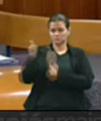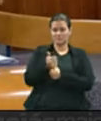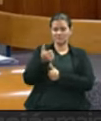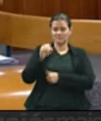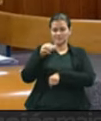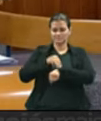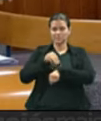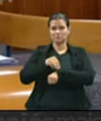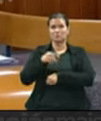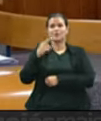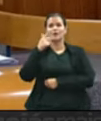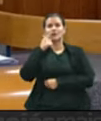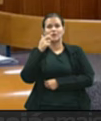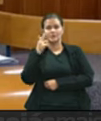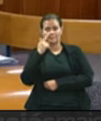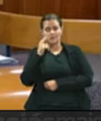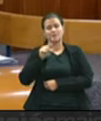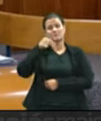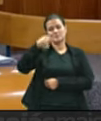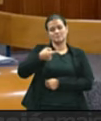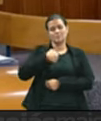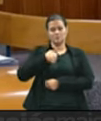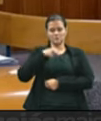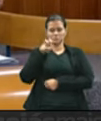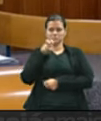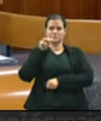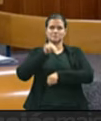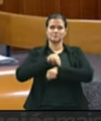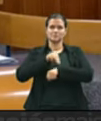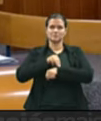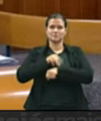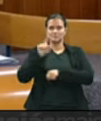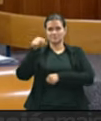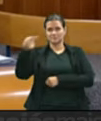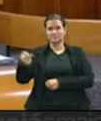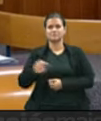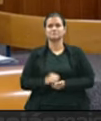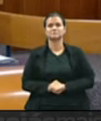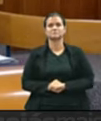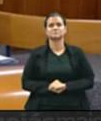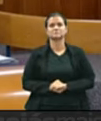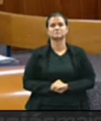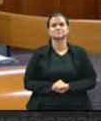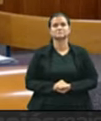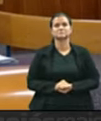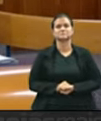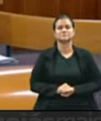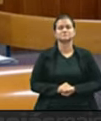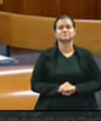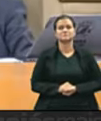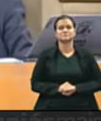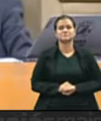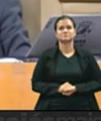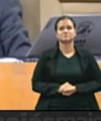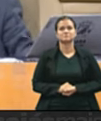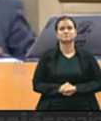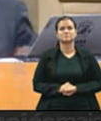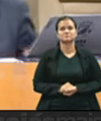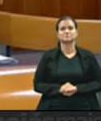só tem que organizar essa casa aí. Cinco minutos eu vou querer depois para a Rodarte falar. Vereador, continue que a mesa sabe o está fazendo.